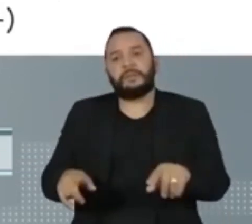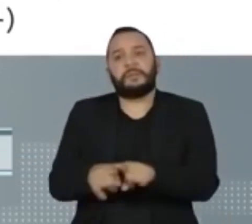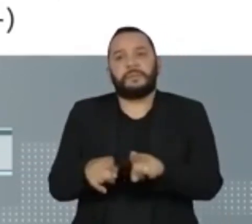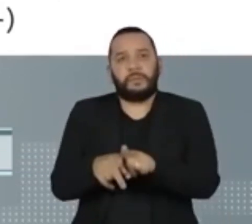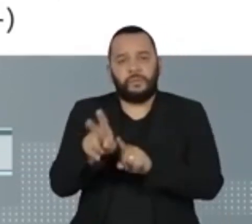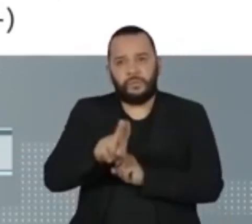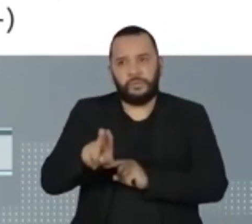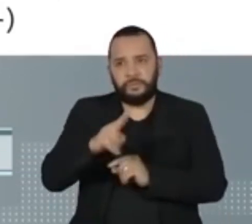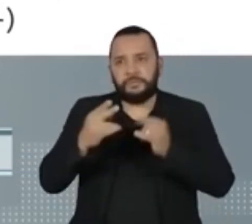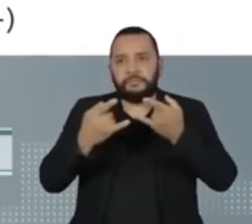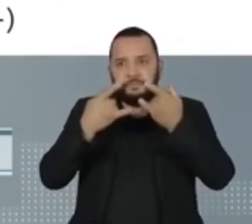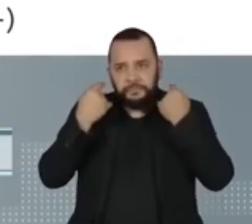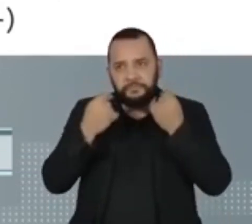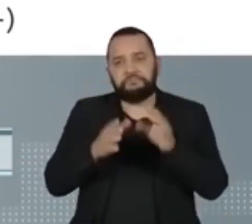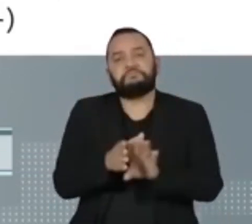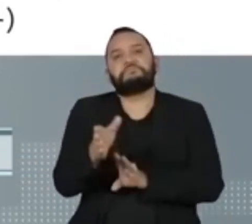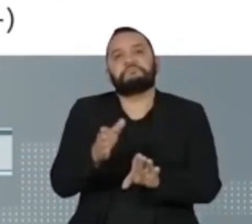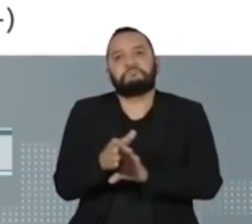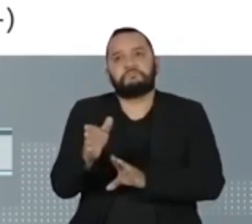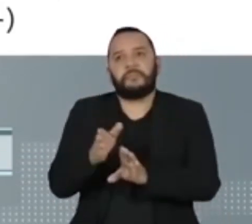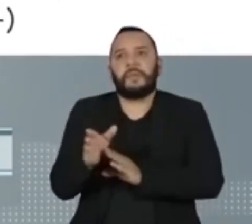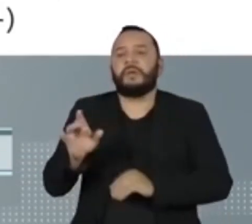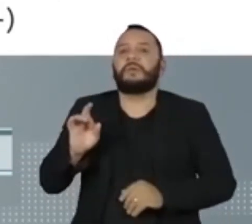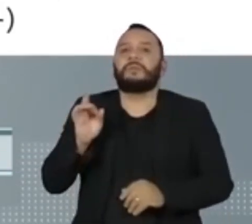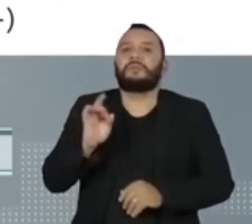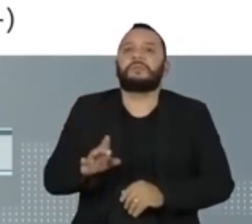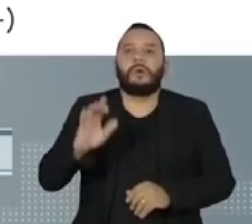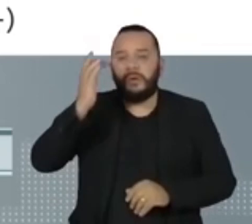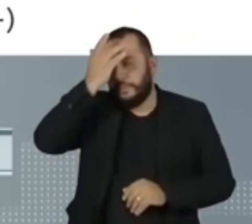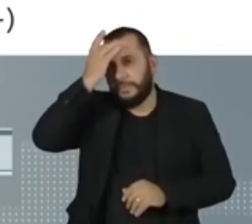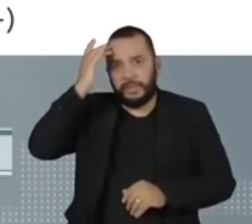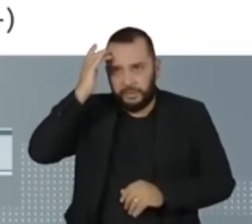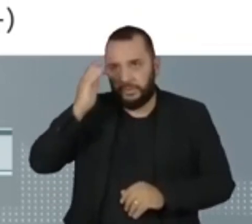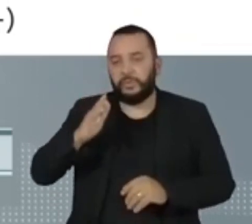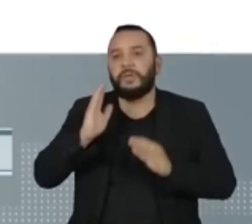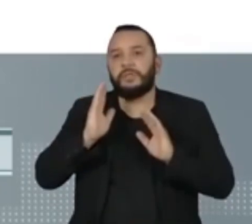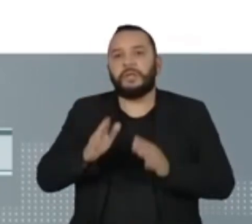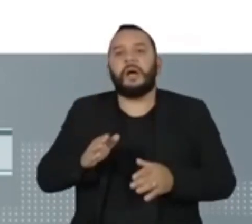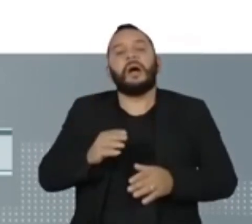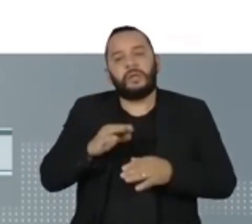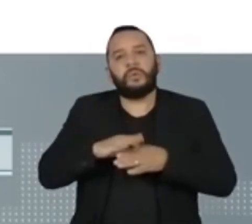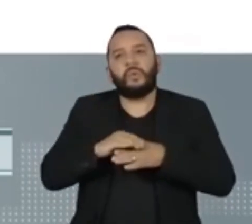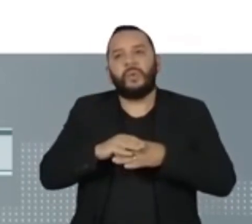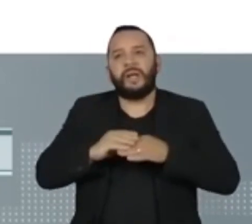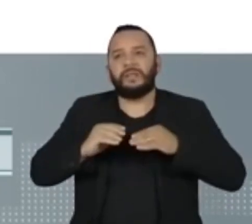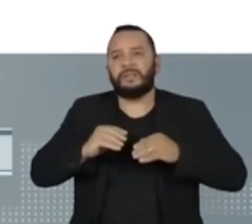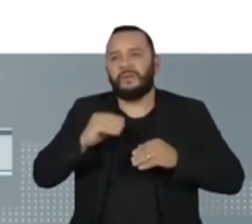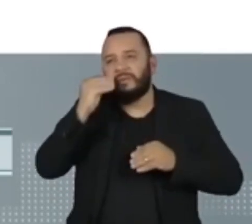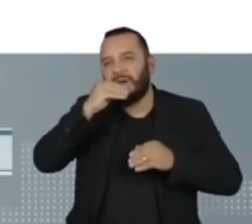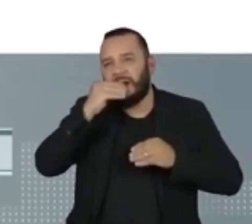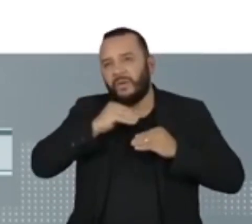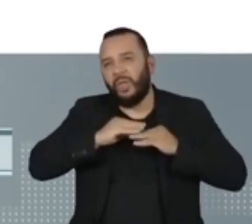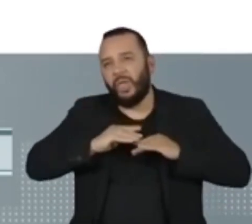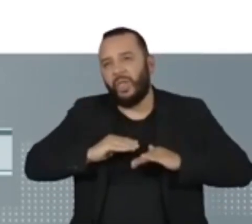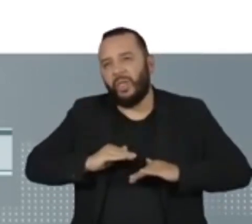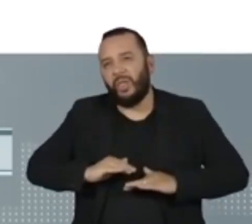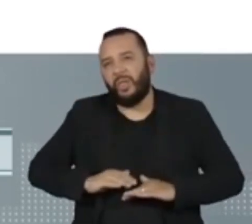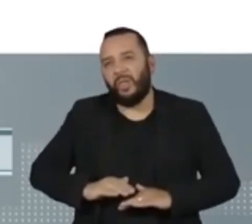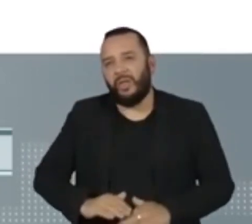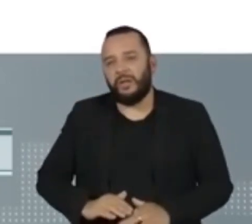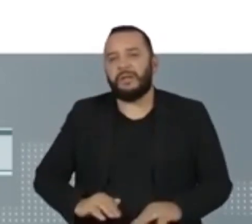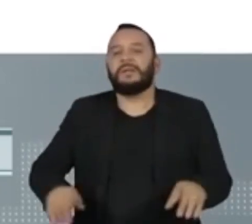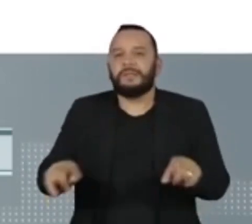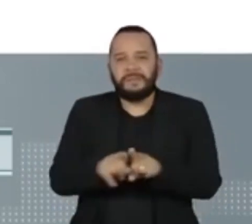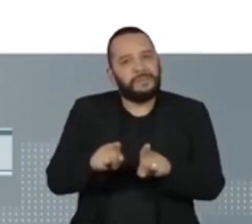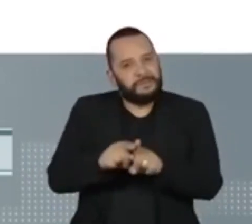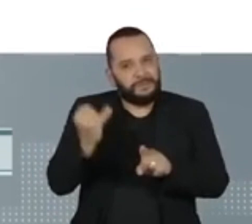de máscaras continua recomendado apenas para pessoas imunocomprometidas e ressaltou a importância de colocar a carteira